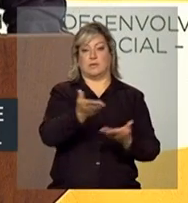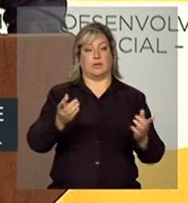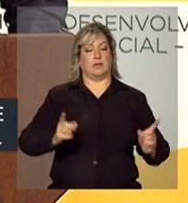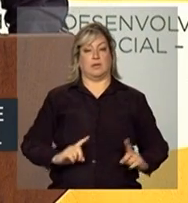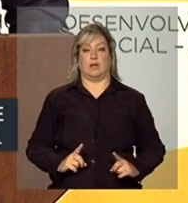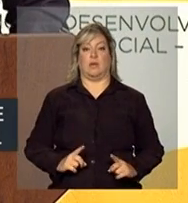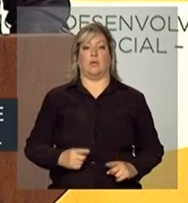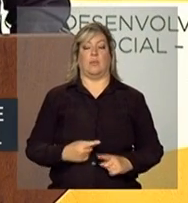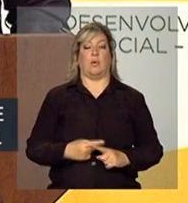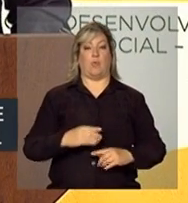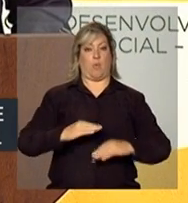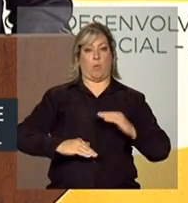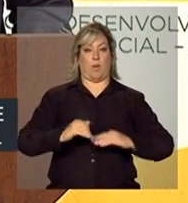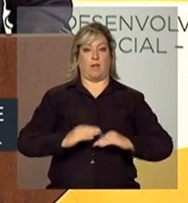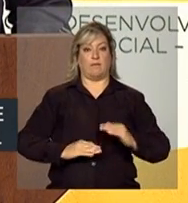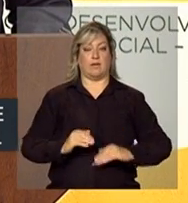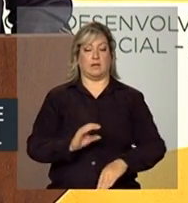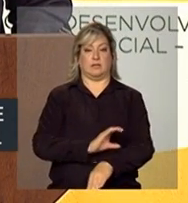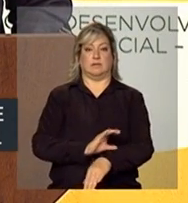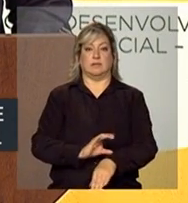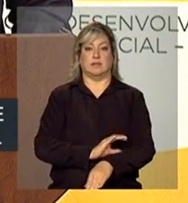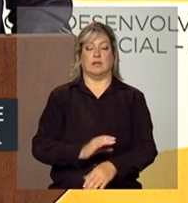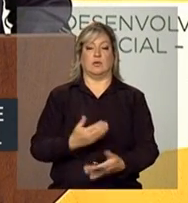na qualificação, na educação,